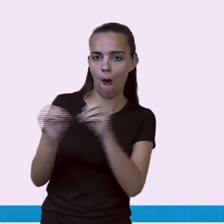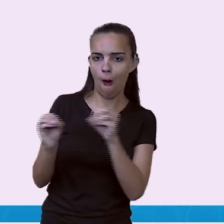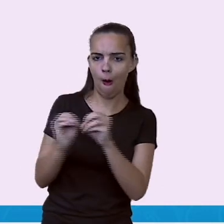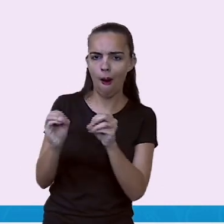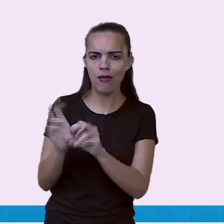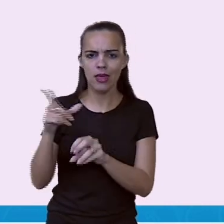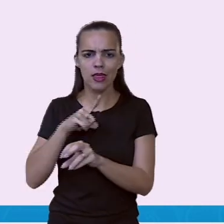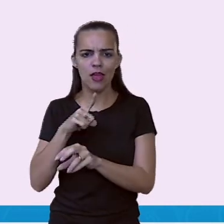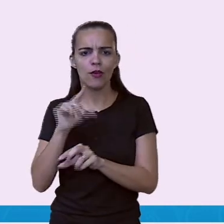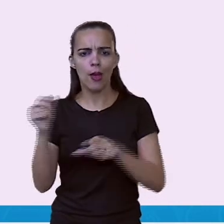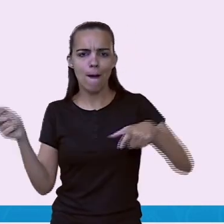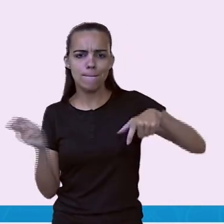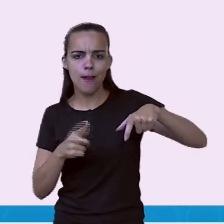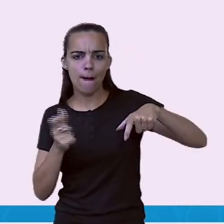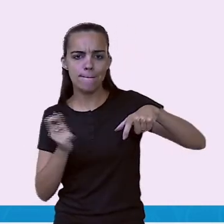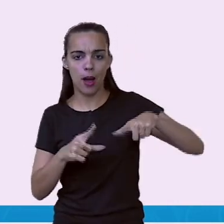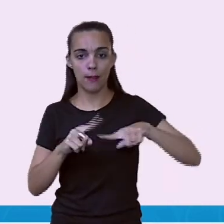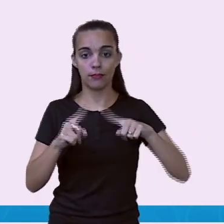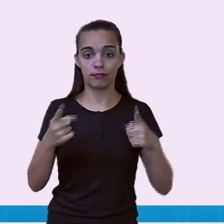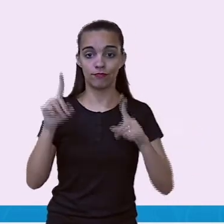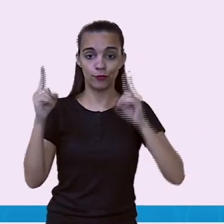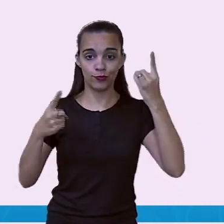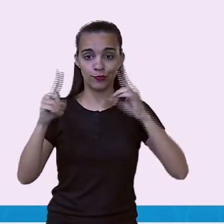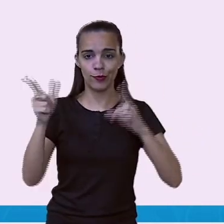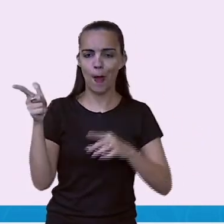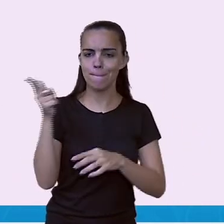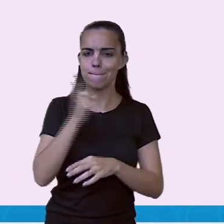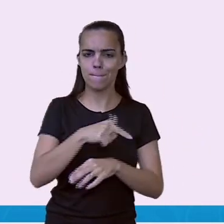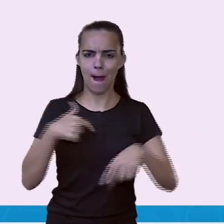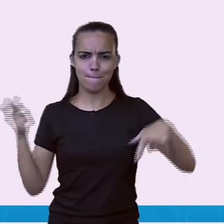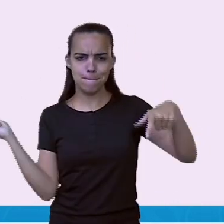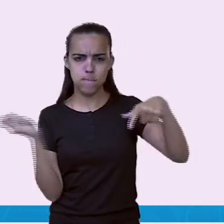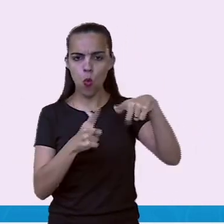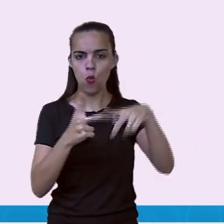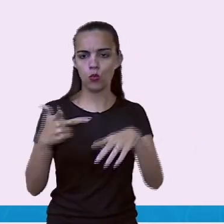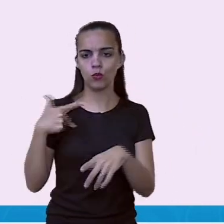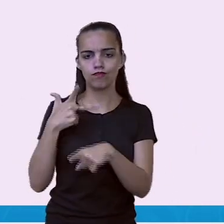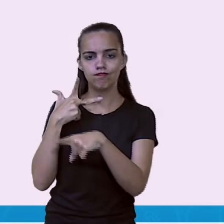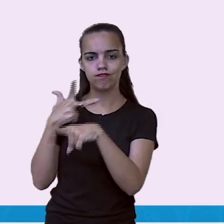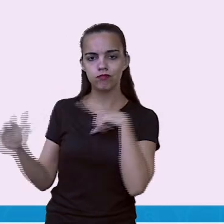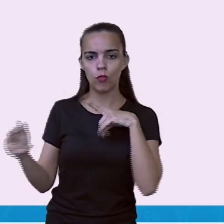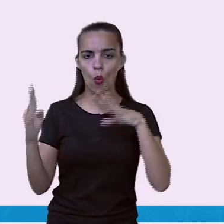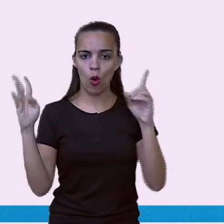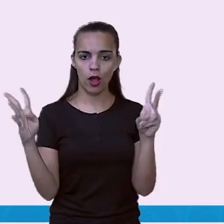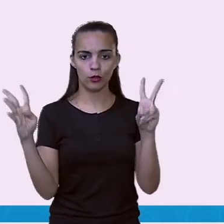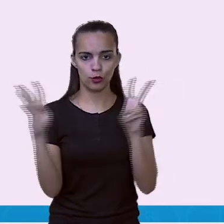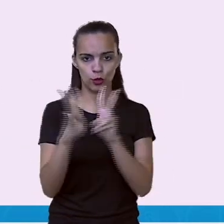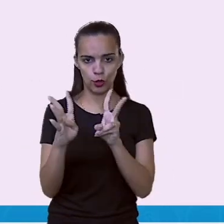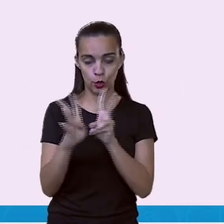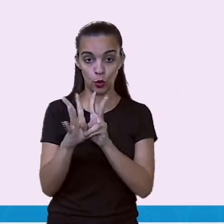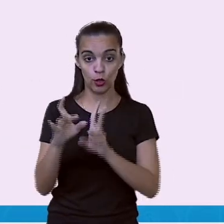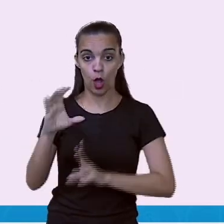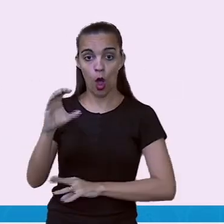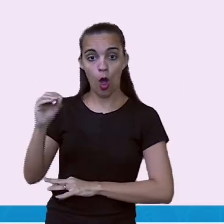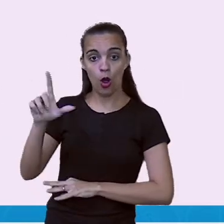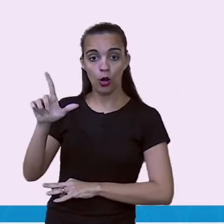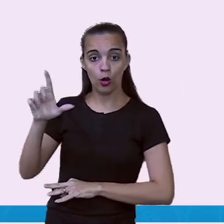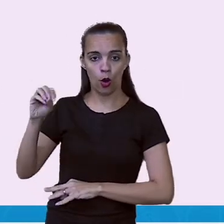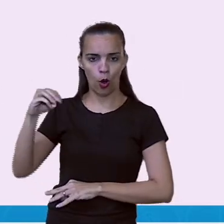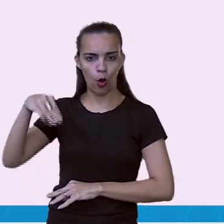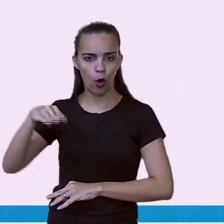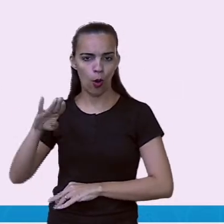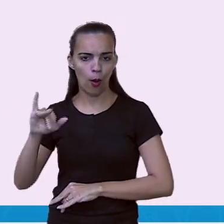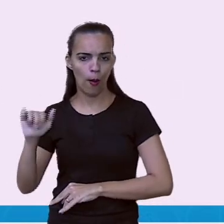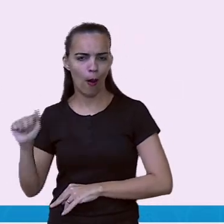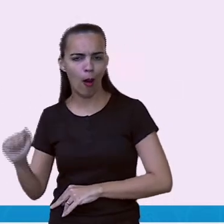a melhor pontaria e venceu por 4x2. A Colômbia foi longe e obteve o terceiro